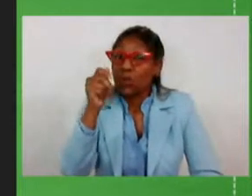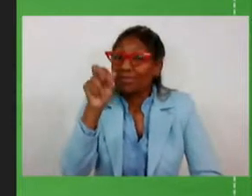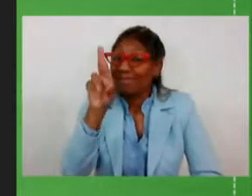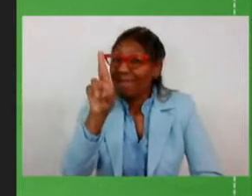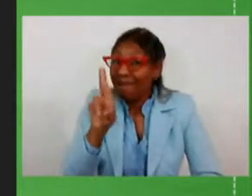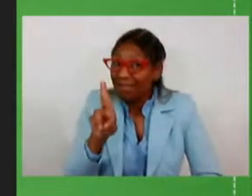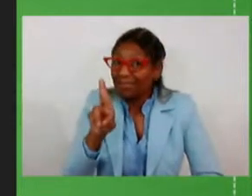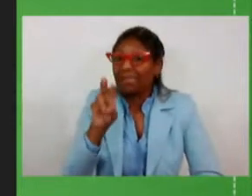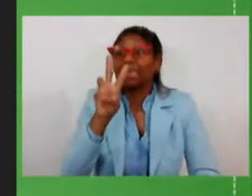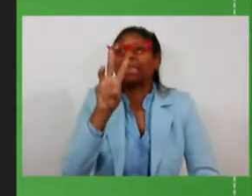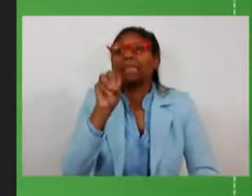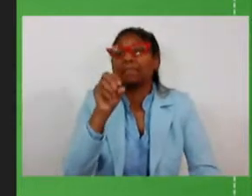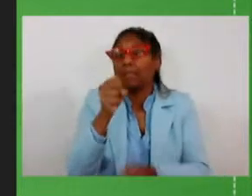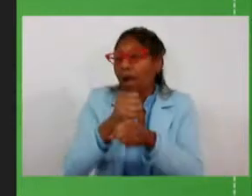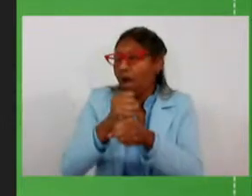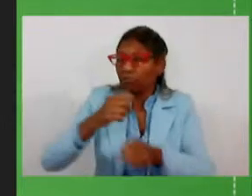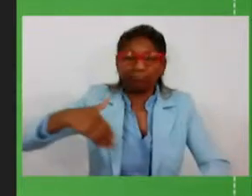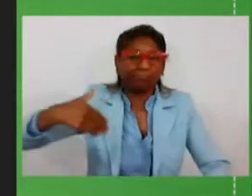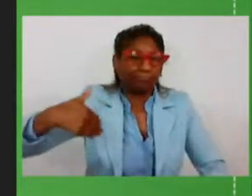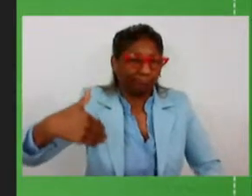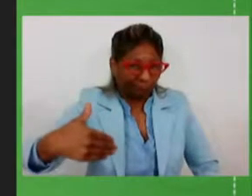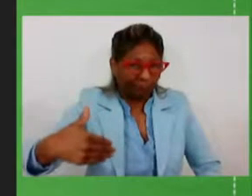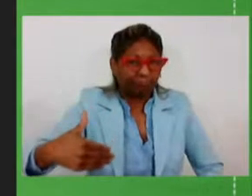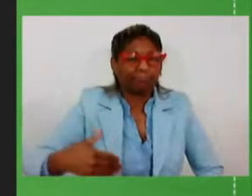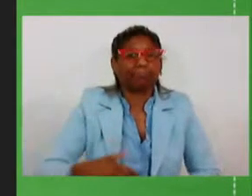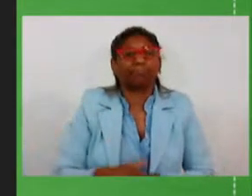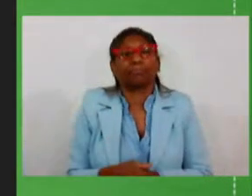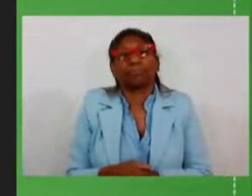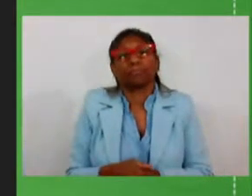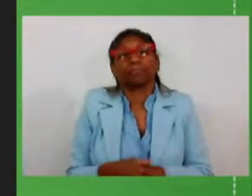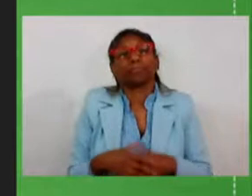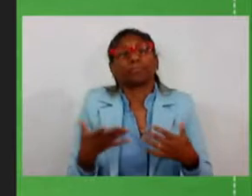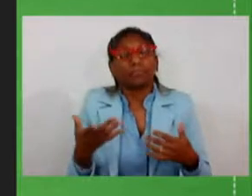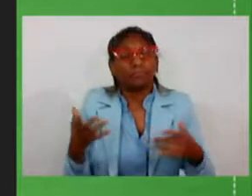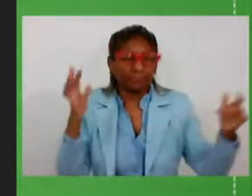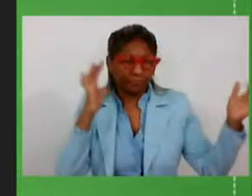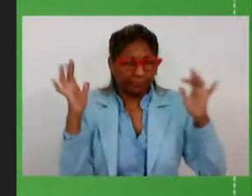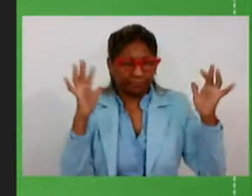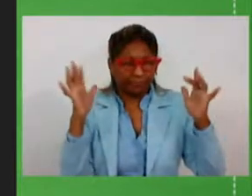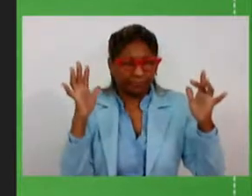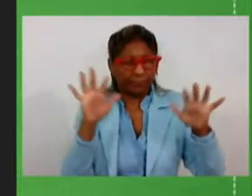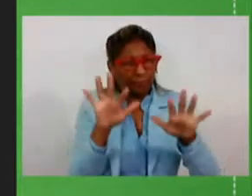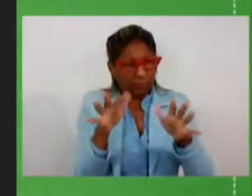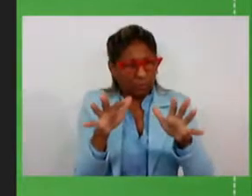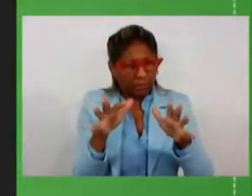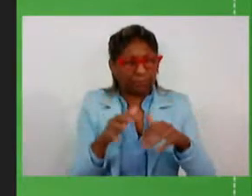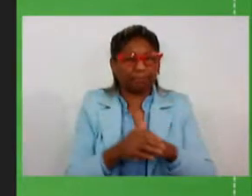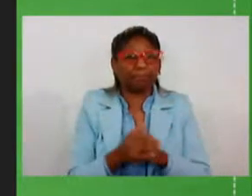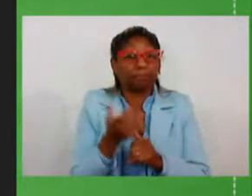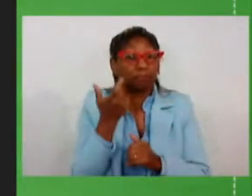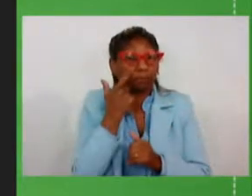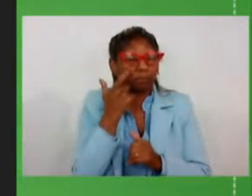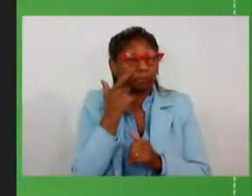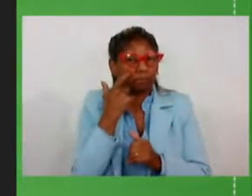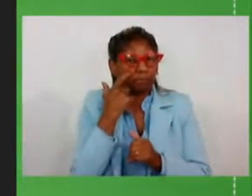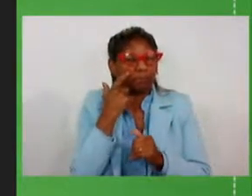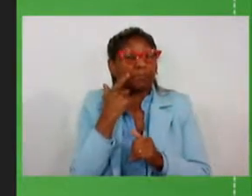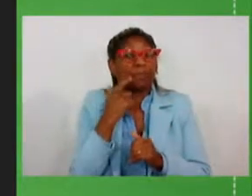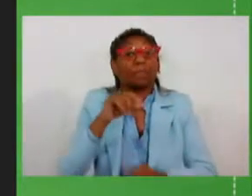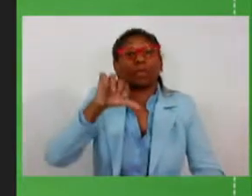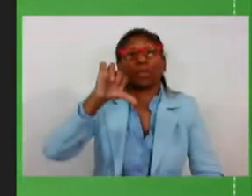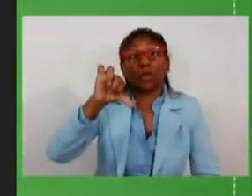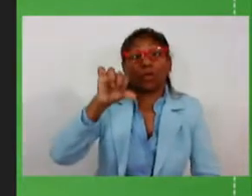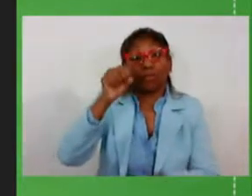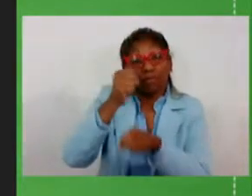longo dos 30 anos de concessões. Para vocês terem uma ideia, vejam essa informação, há nove anos